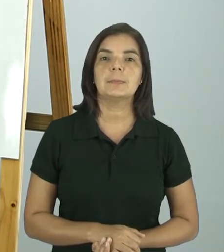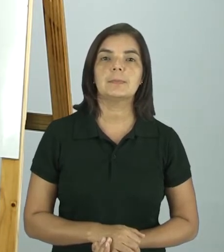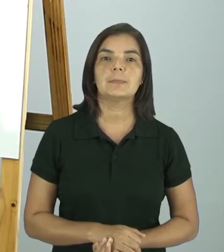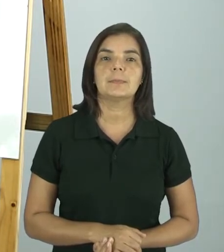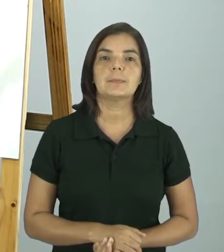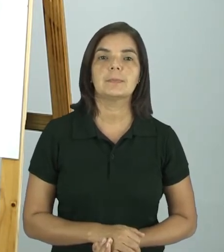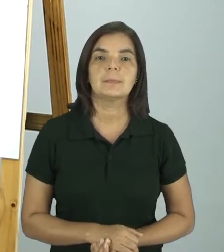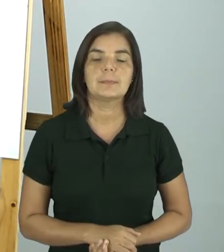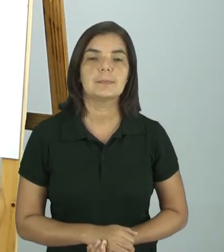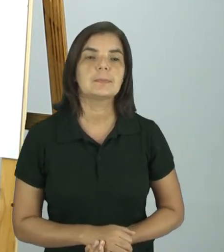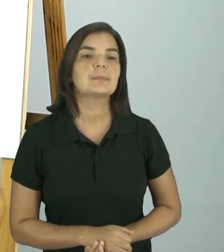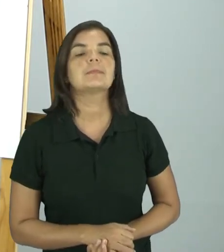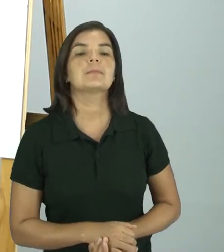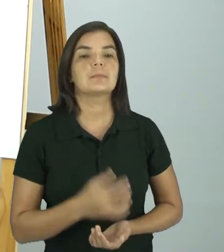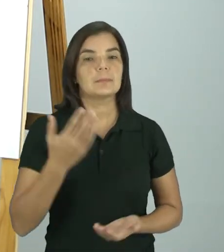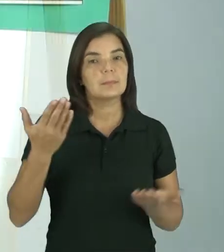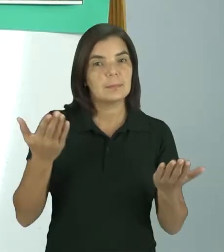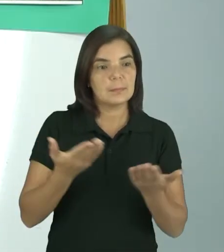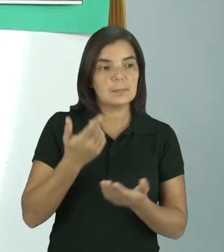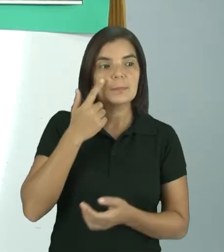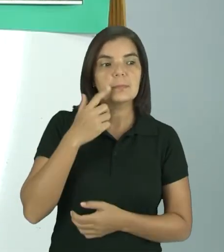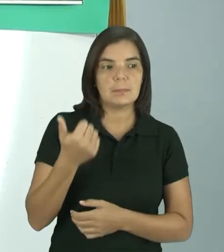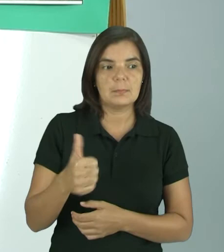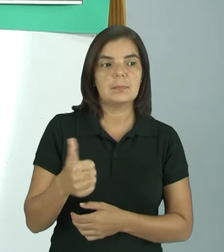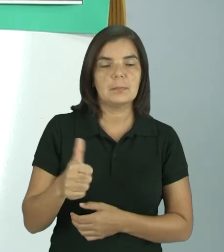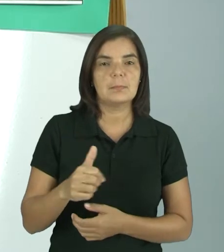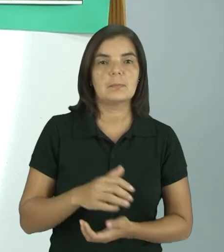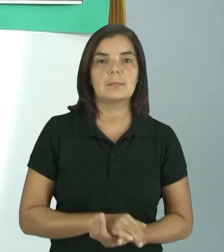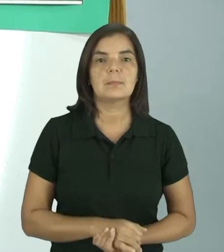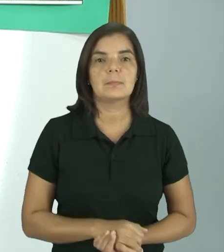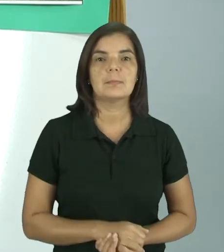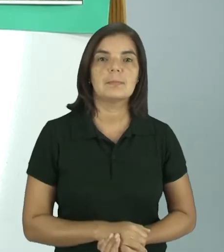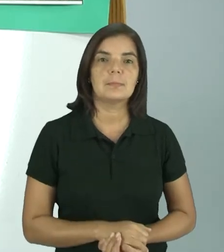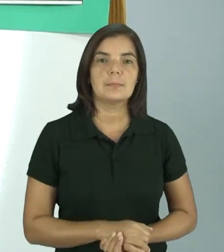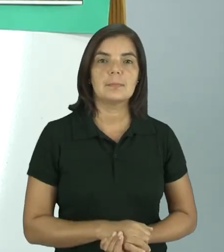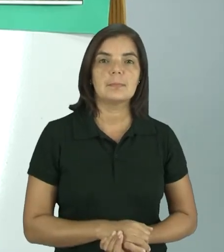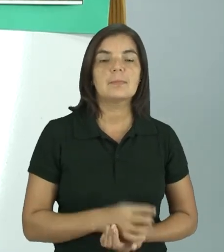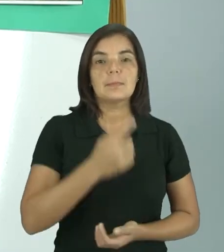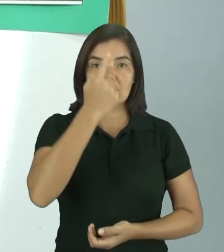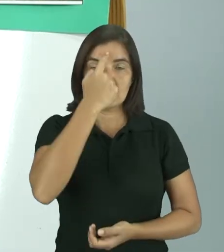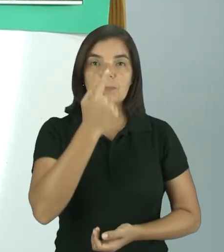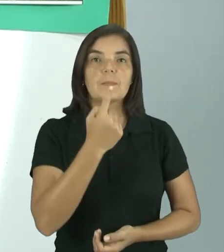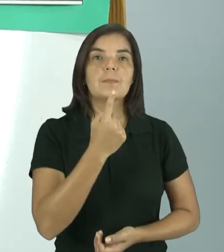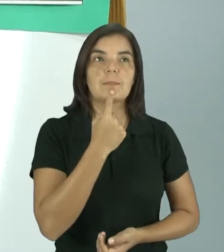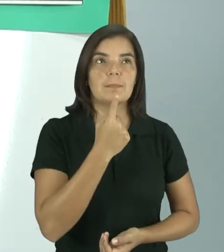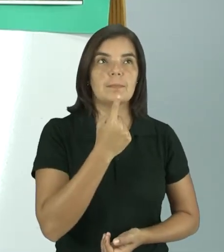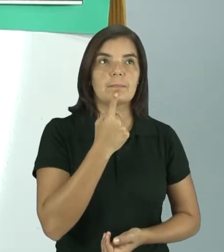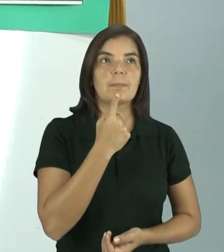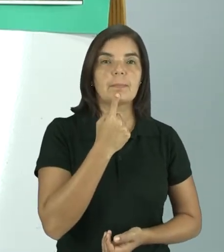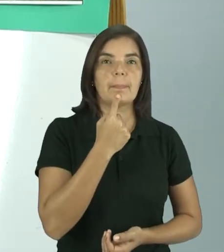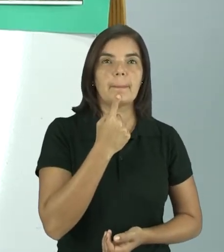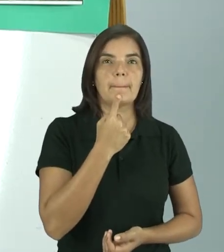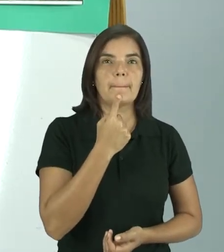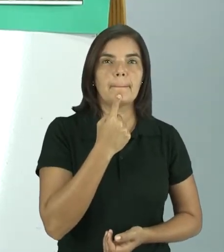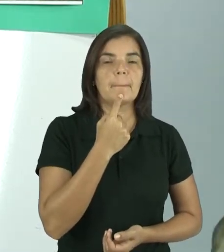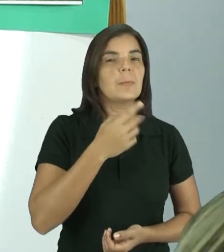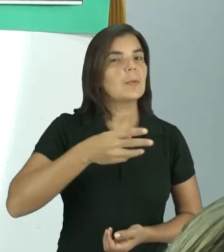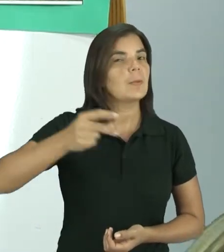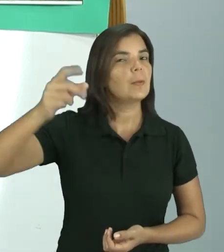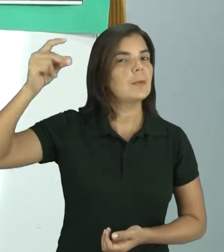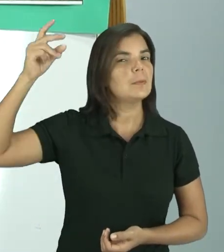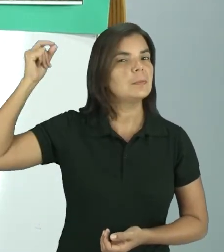Agora, nós vamos analisar. Essa imagem aqui, observem, isso era